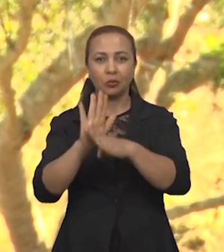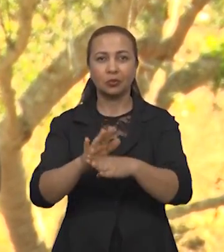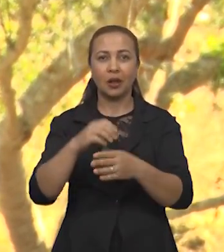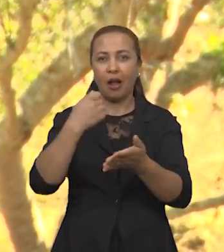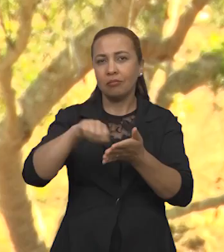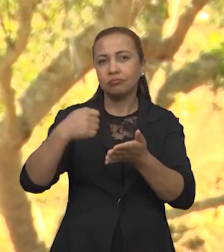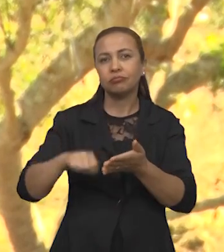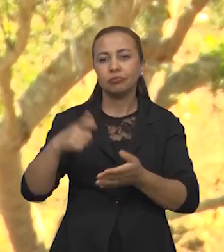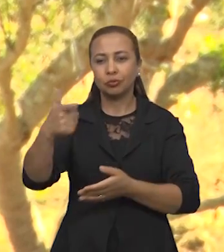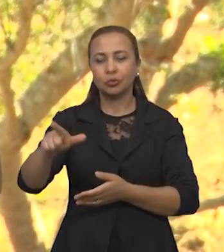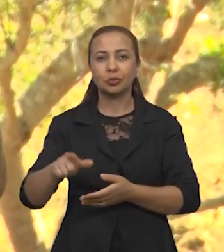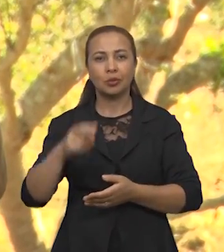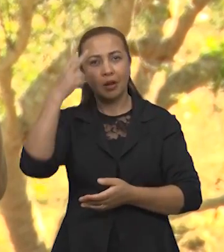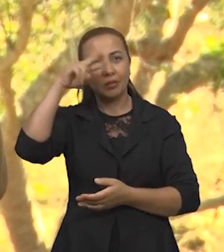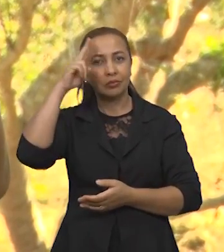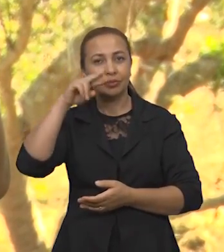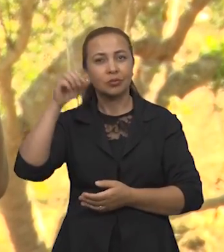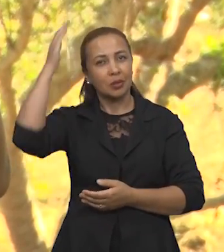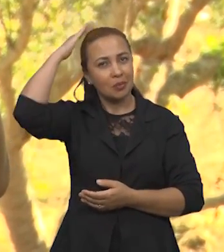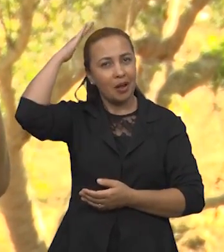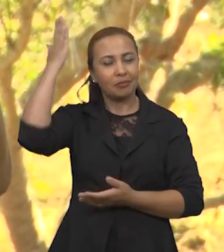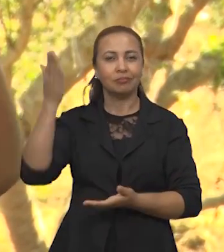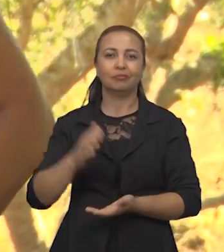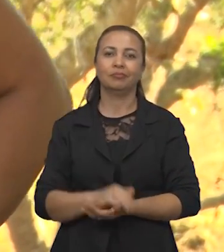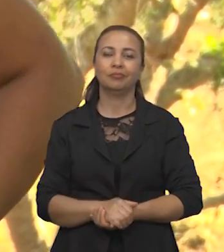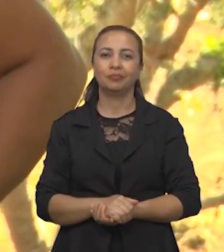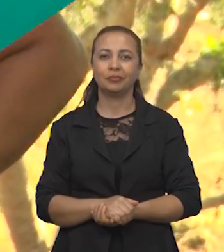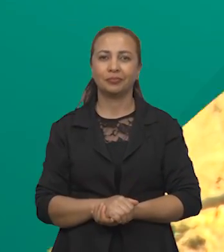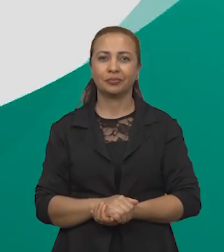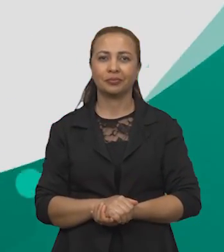ajudar a reescrever a história da Paraíba.